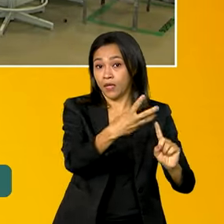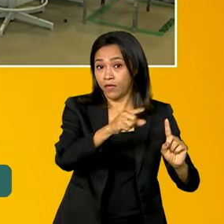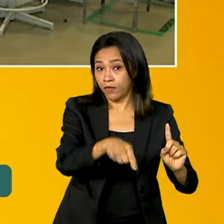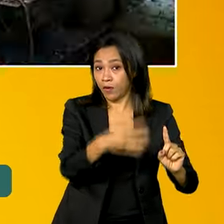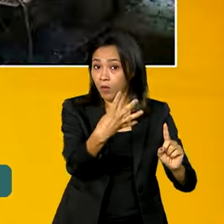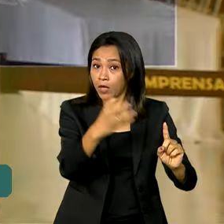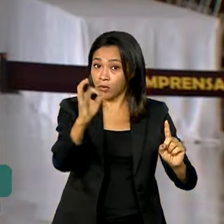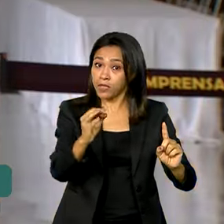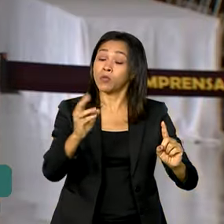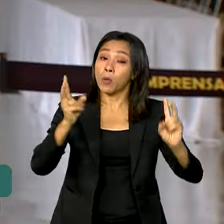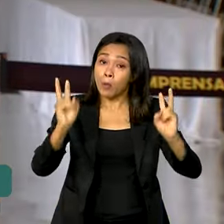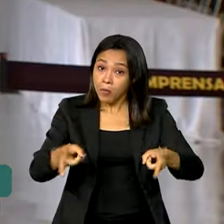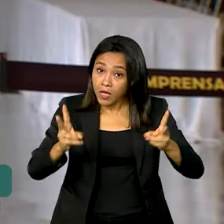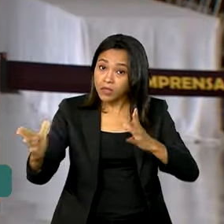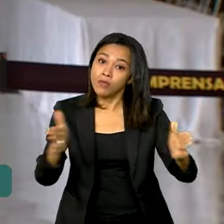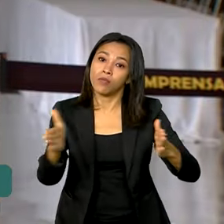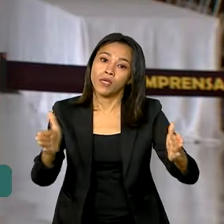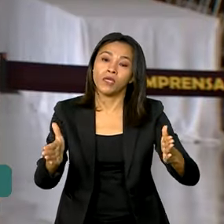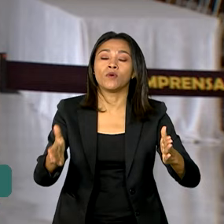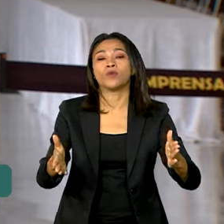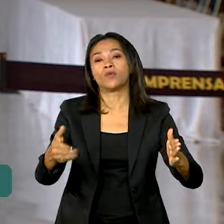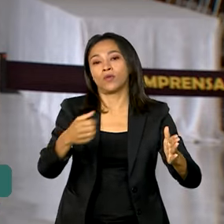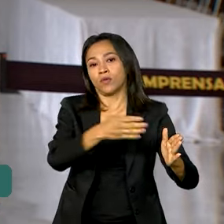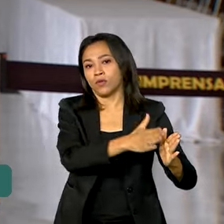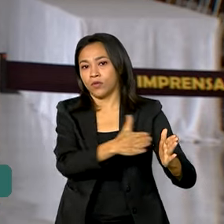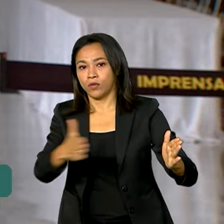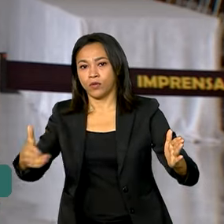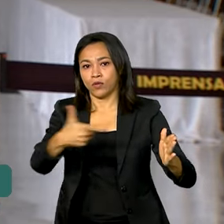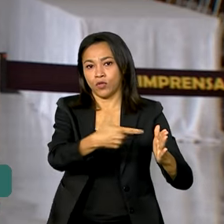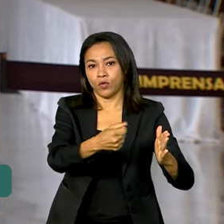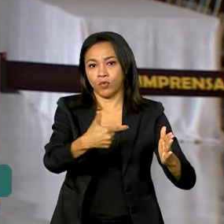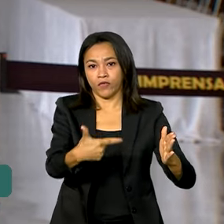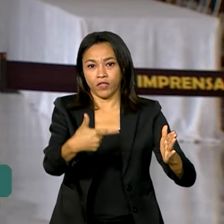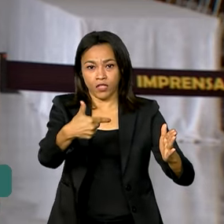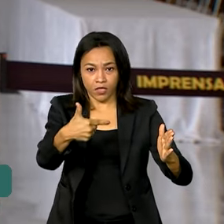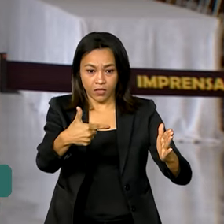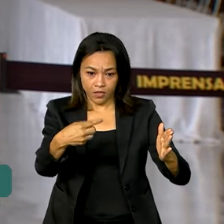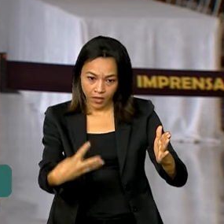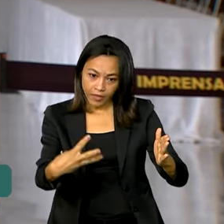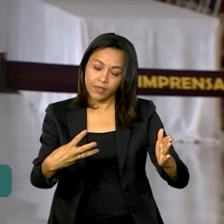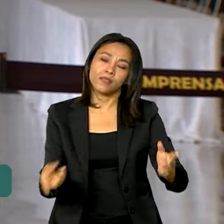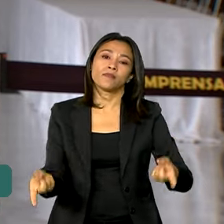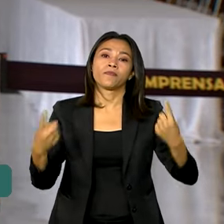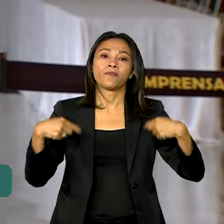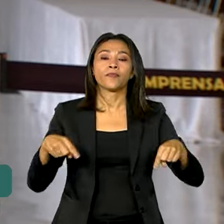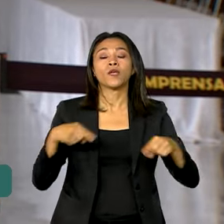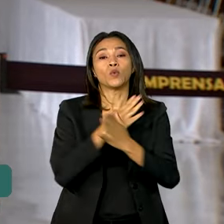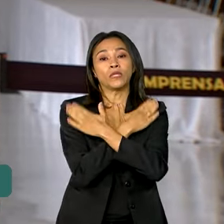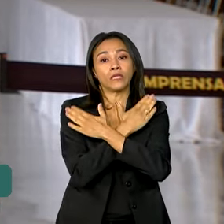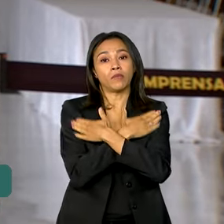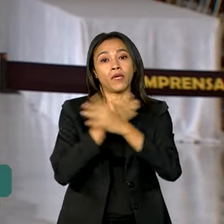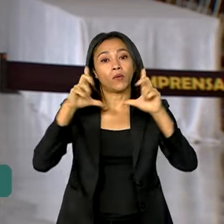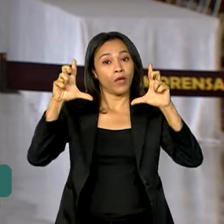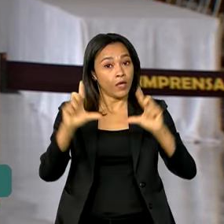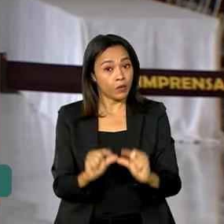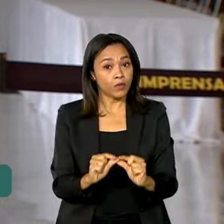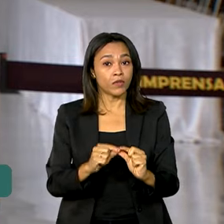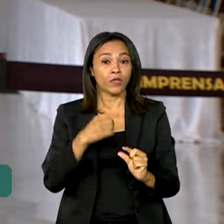ao mesmo período de 2023. A taxa de desemprego também caiu para 6